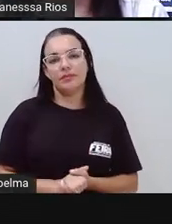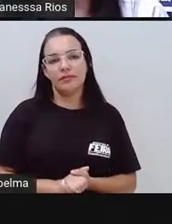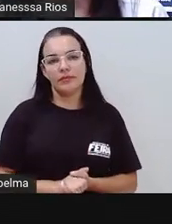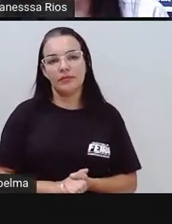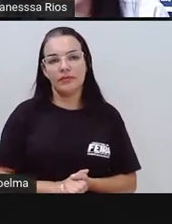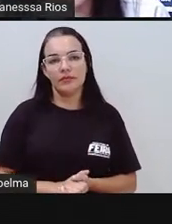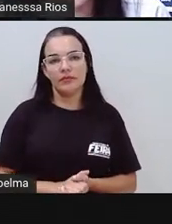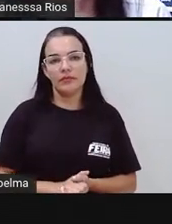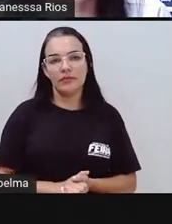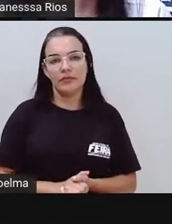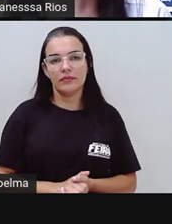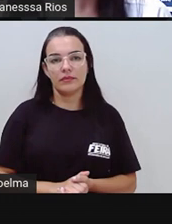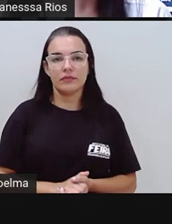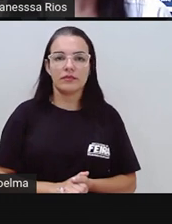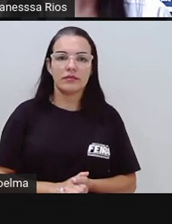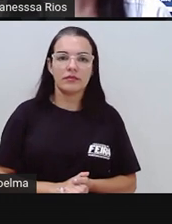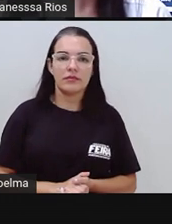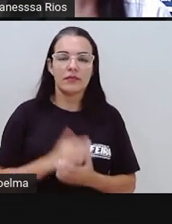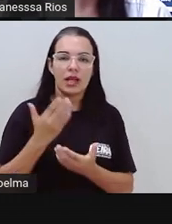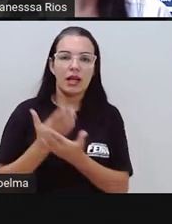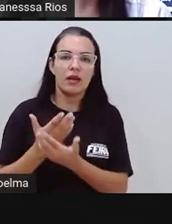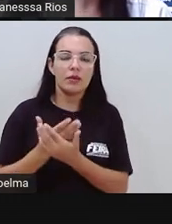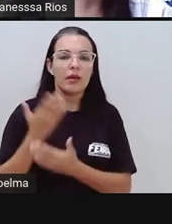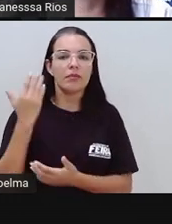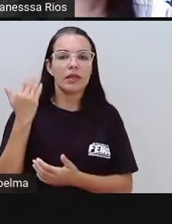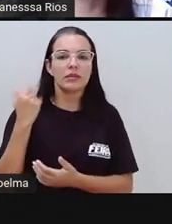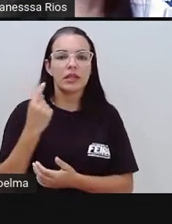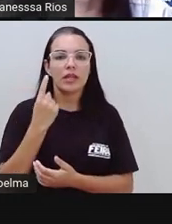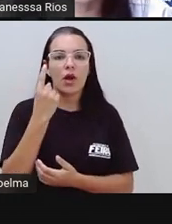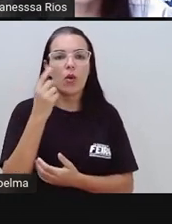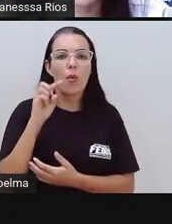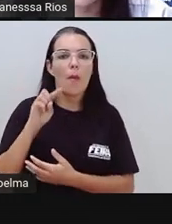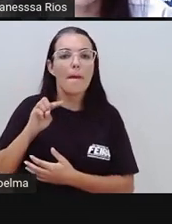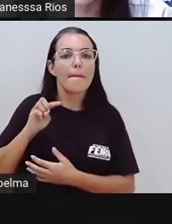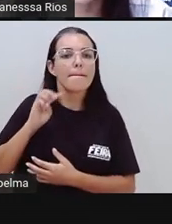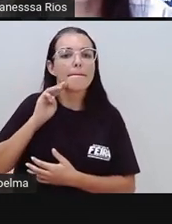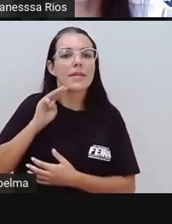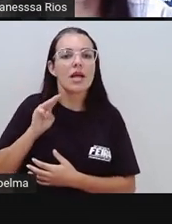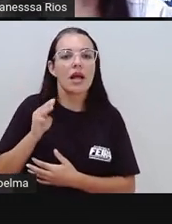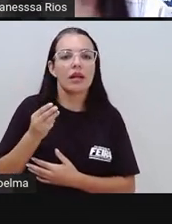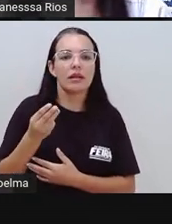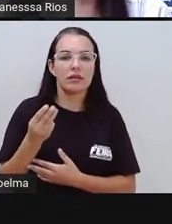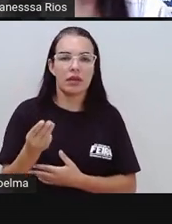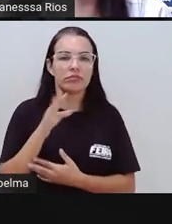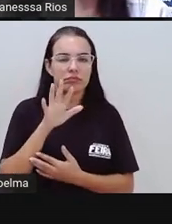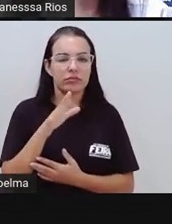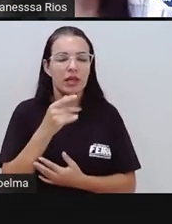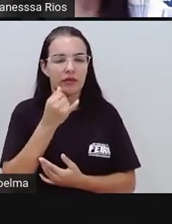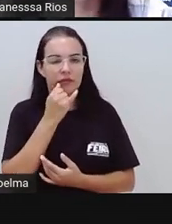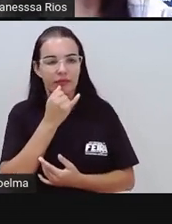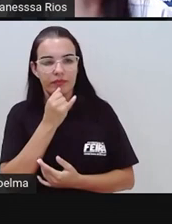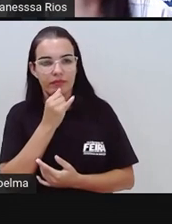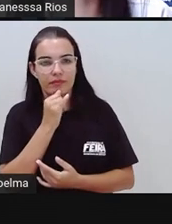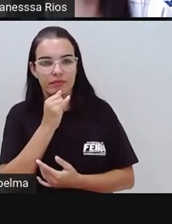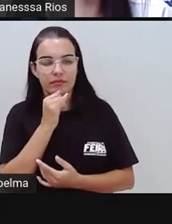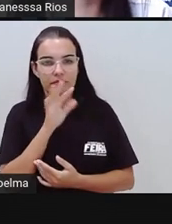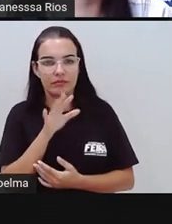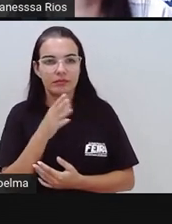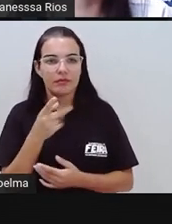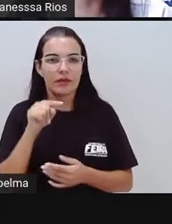quadrados. Aí, no aula anterior, a Pró falou até 1 milhão, a Pró aí se confundiu em relação a essa vírgula, né?